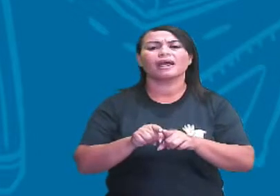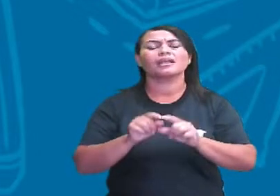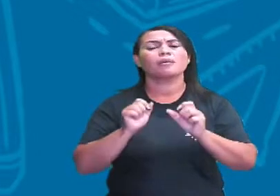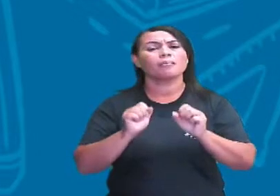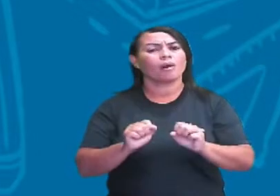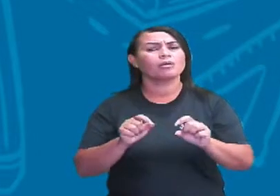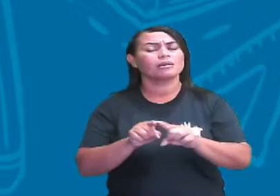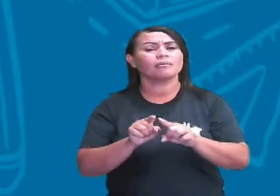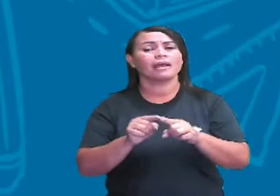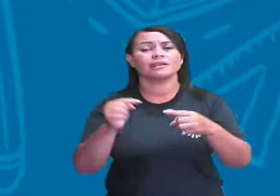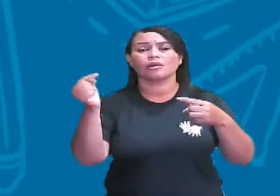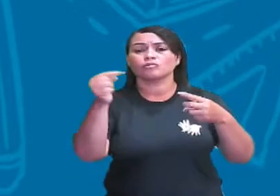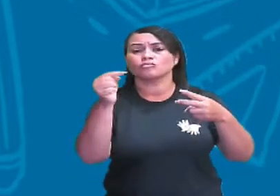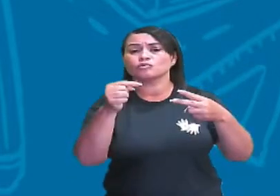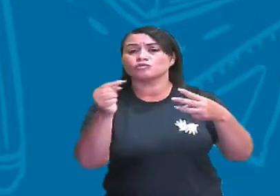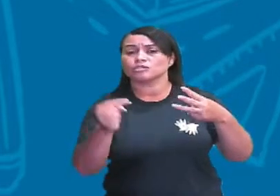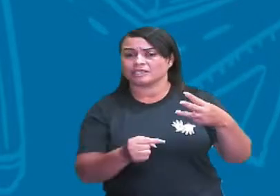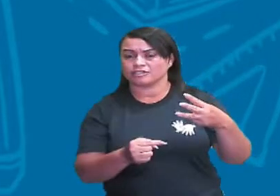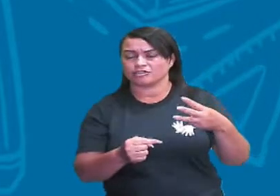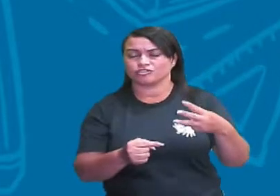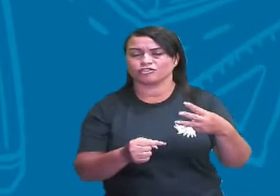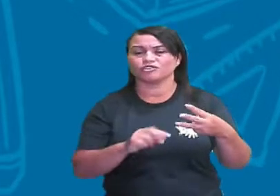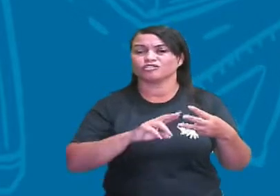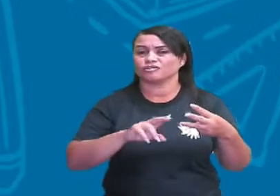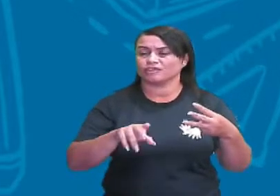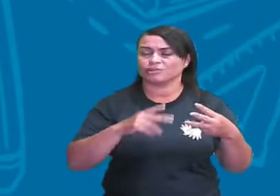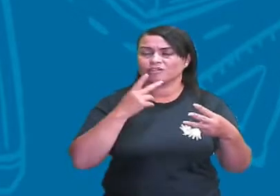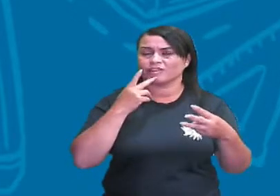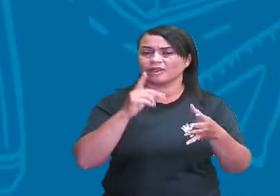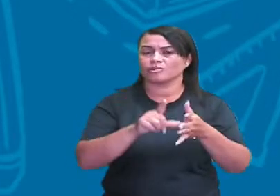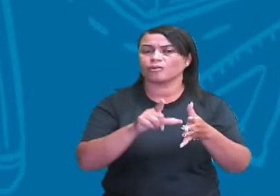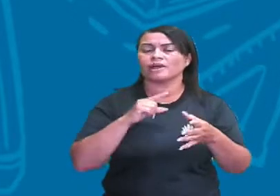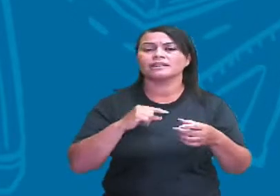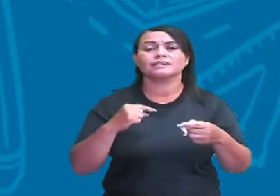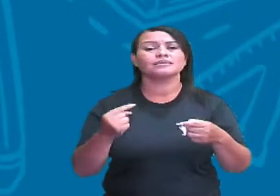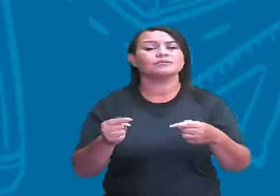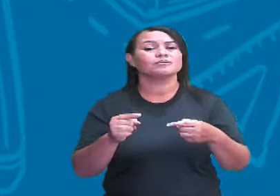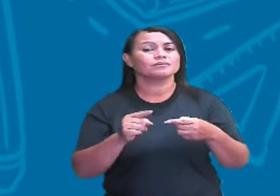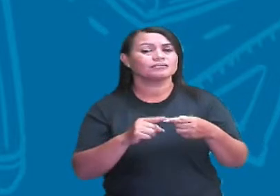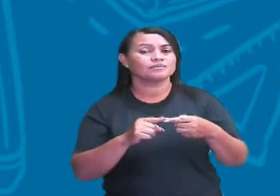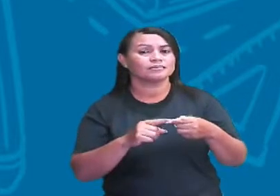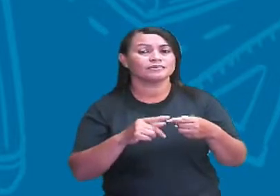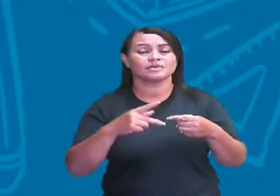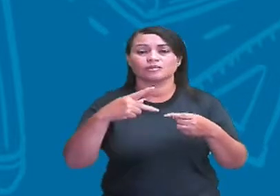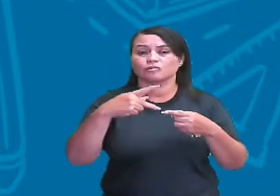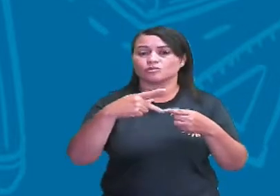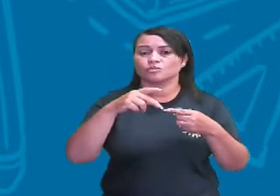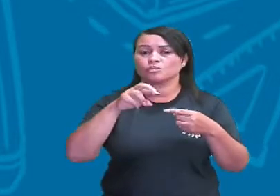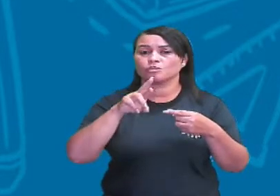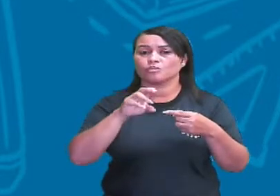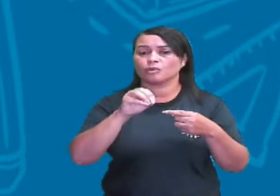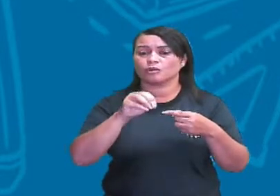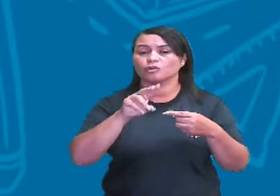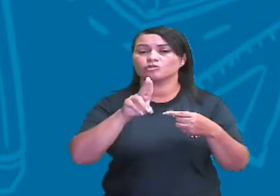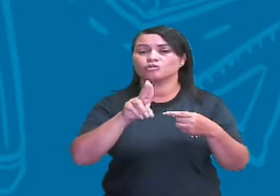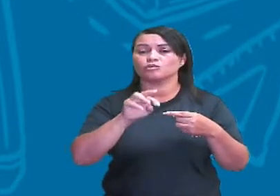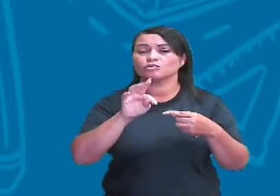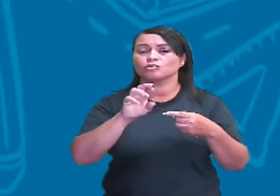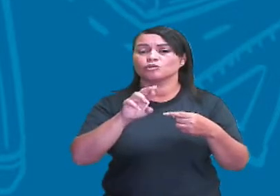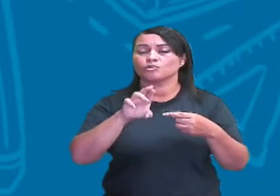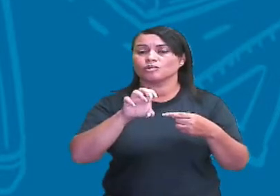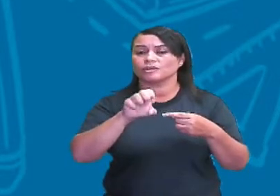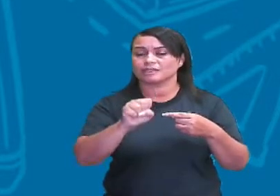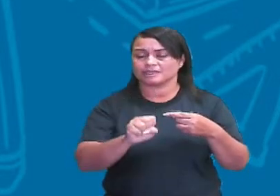enquadrados em três categorias diferentes, como eu tinha dito para vocês. A categoria dos produtores, certo? Que são os